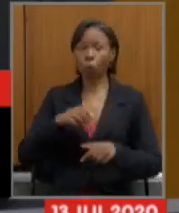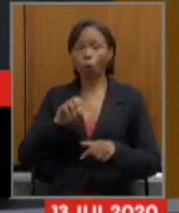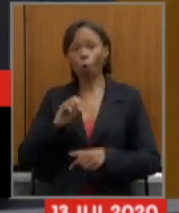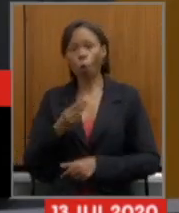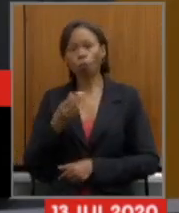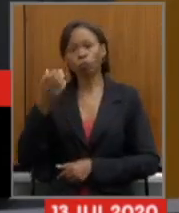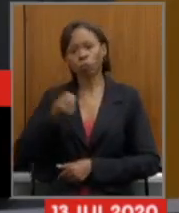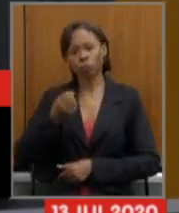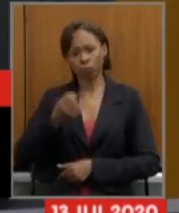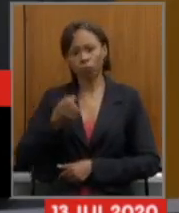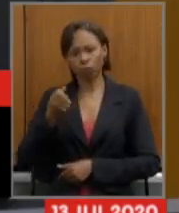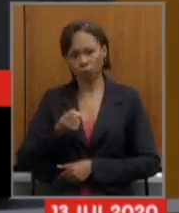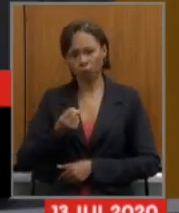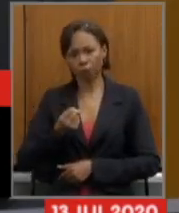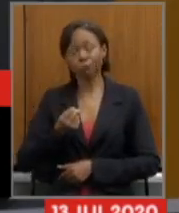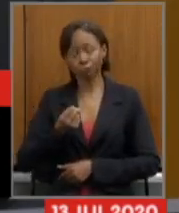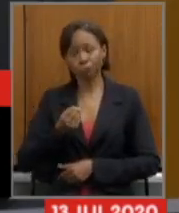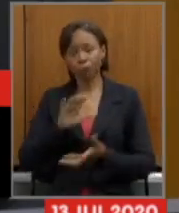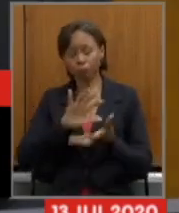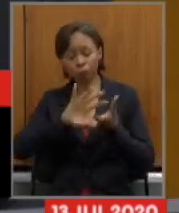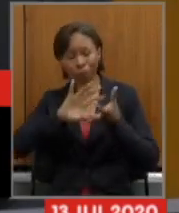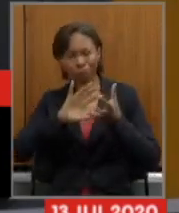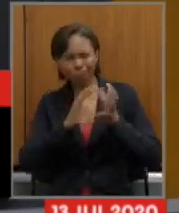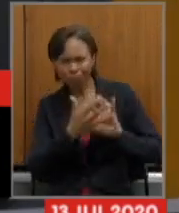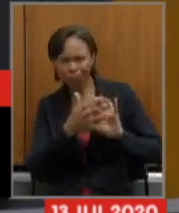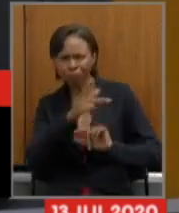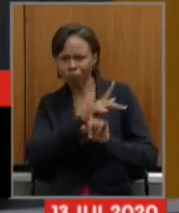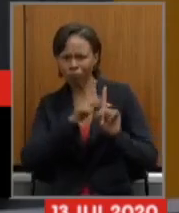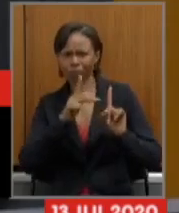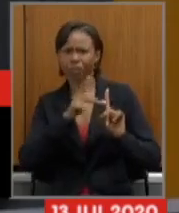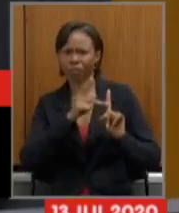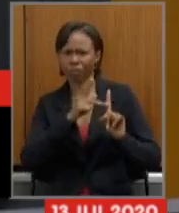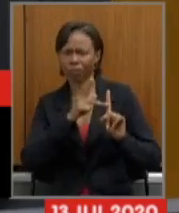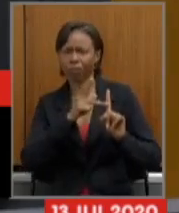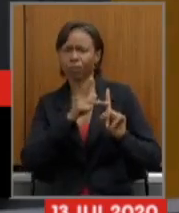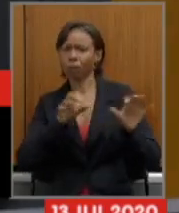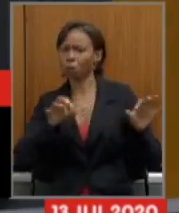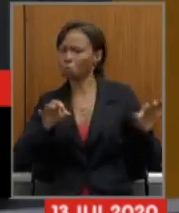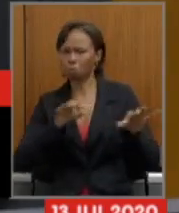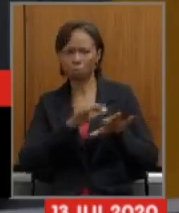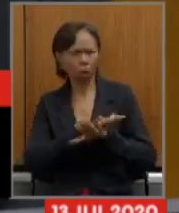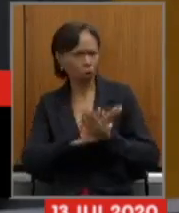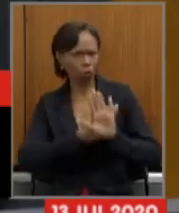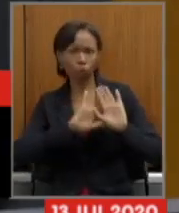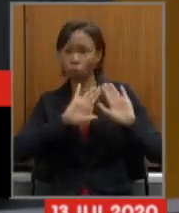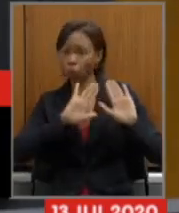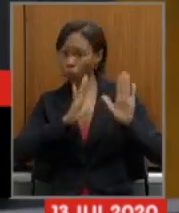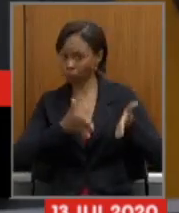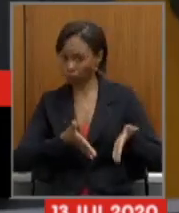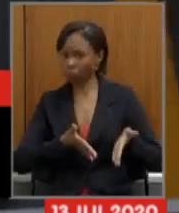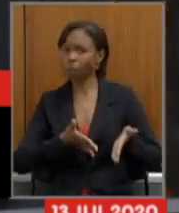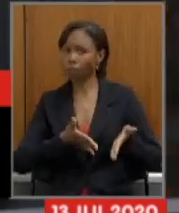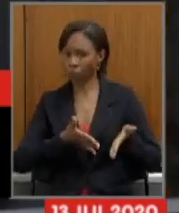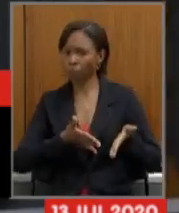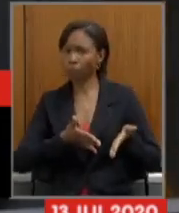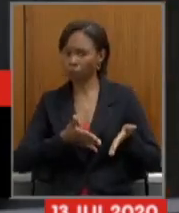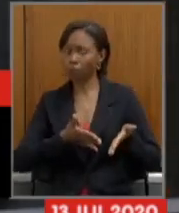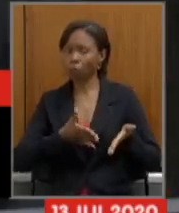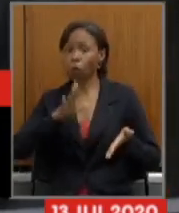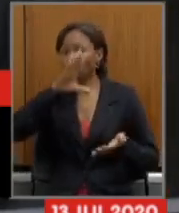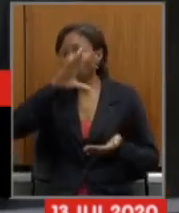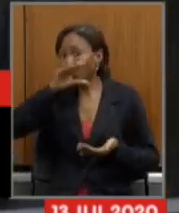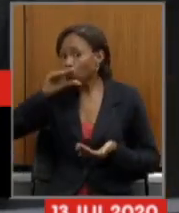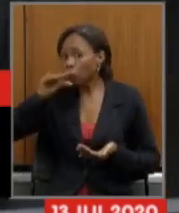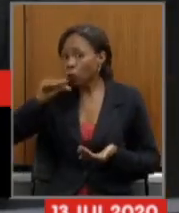Esta reforma, ela já foi, ou já aconteceu, para os servidores